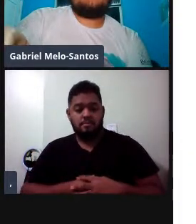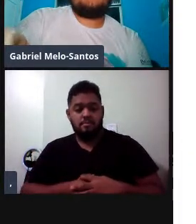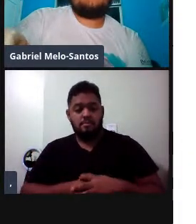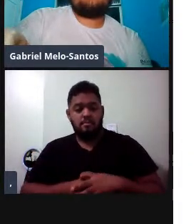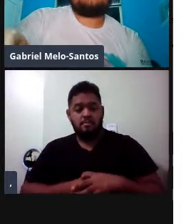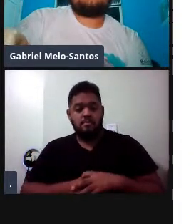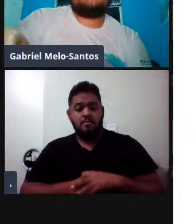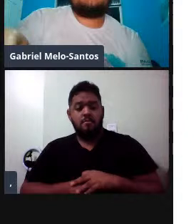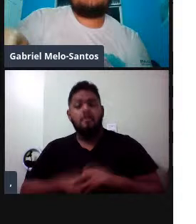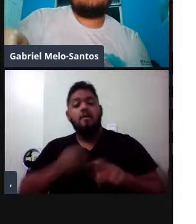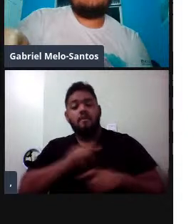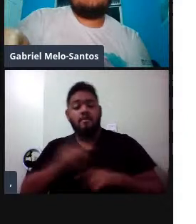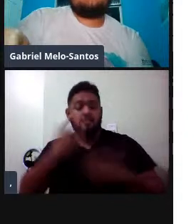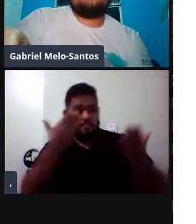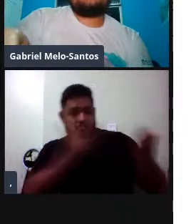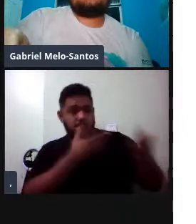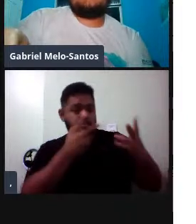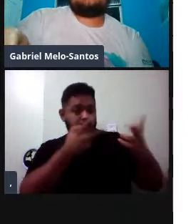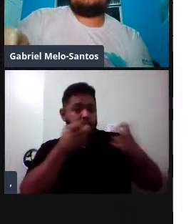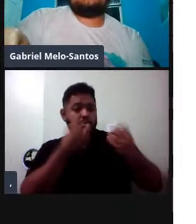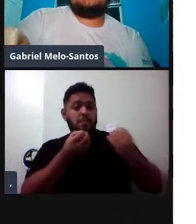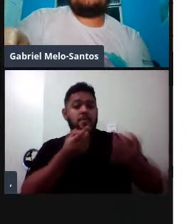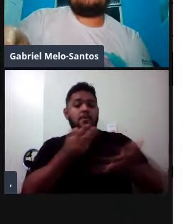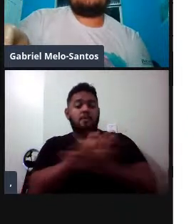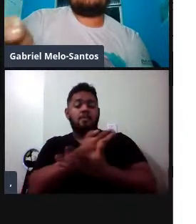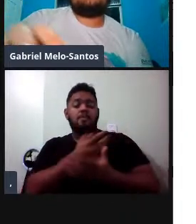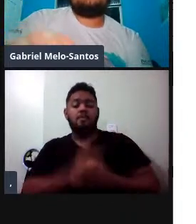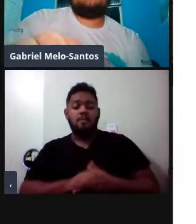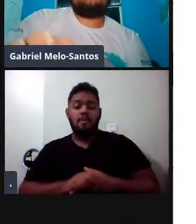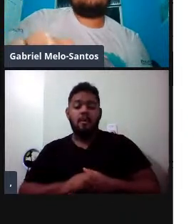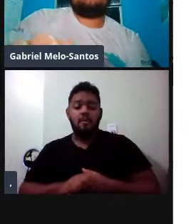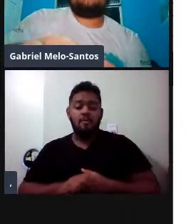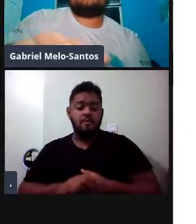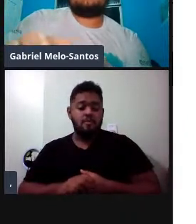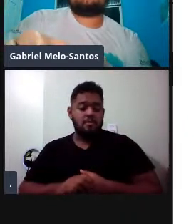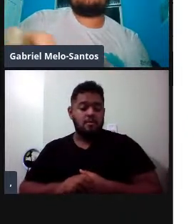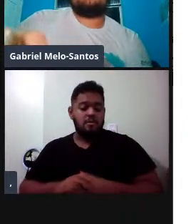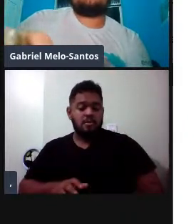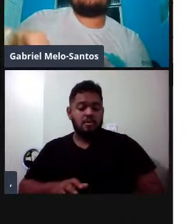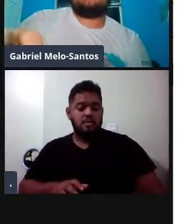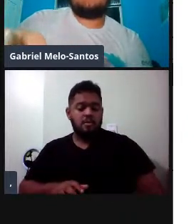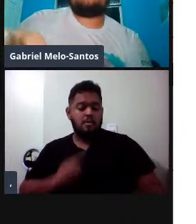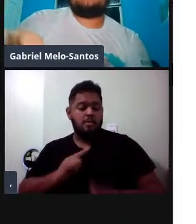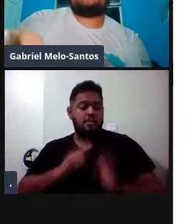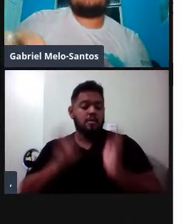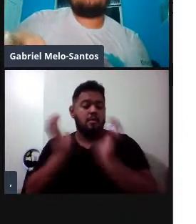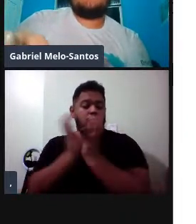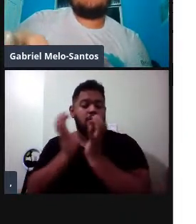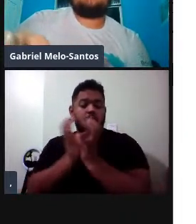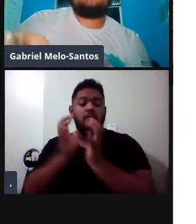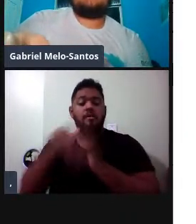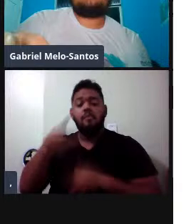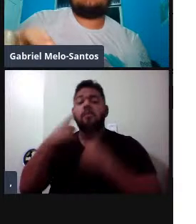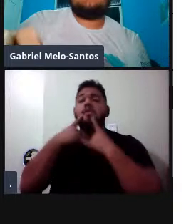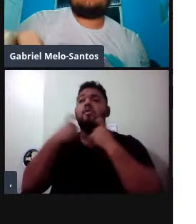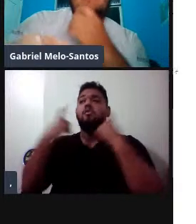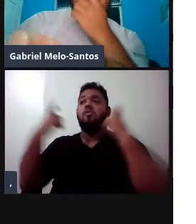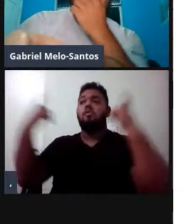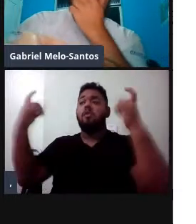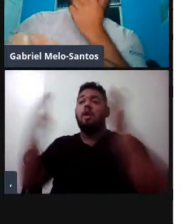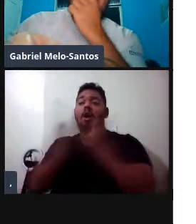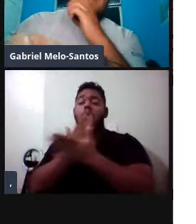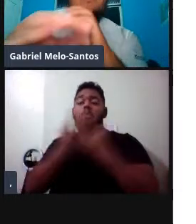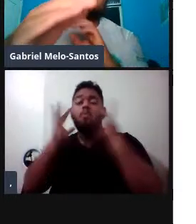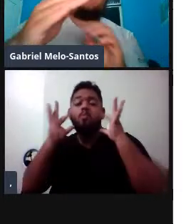para vocês verem como o programa funciona, depois o layout que ele dá para a gente, então, aqui, um grupo tem os sons mais tonais, mais assoviados, esse